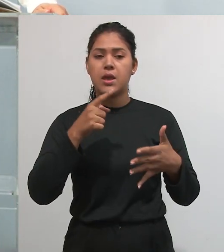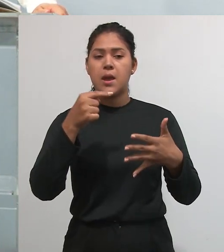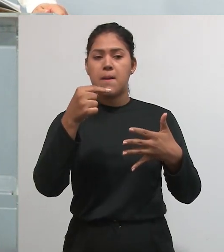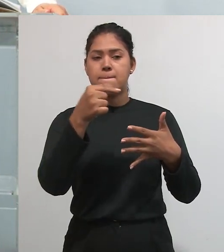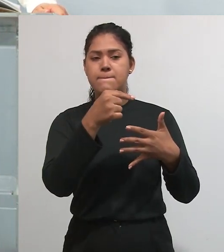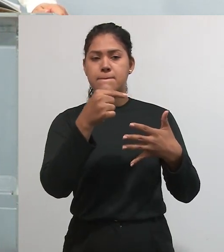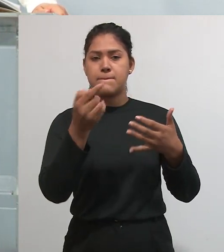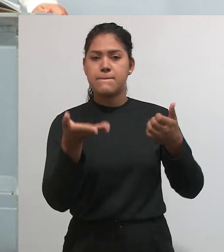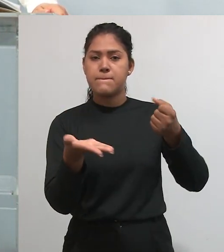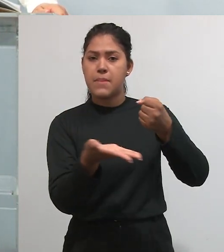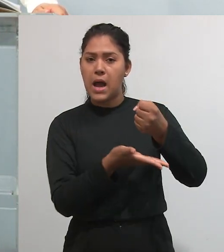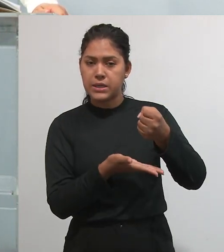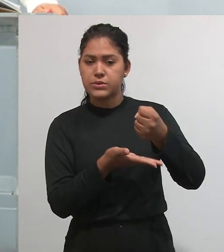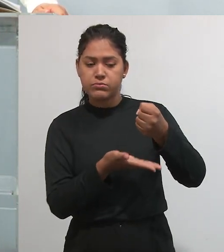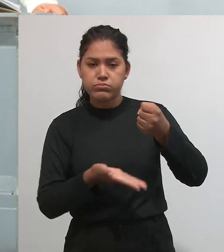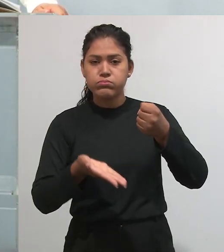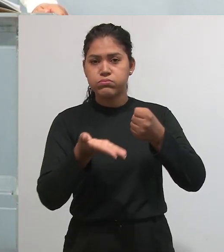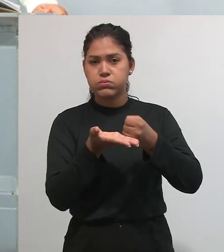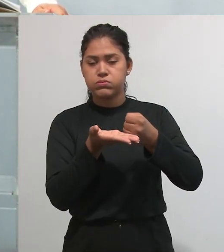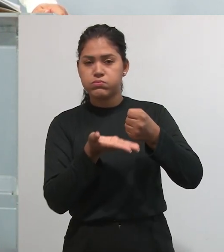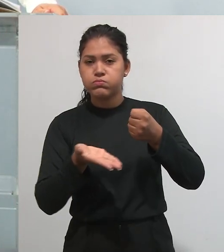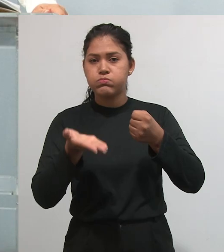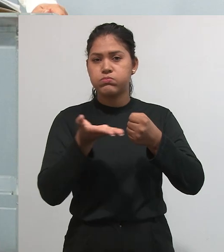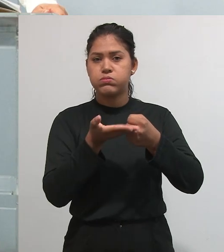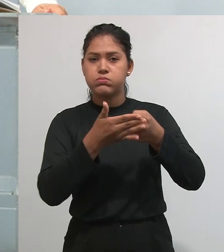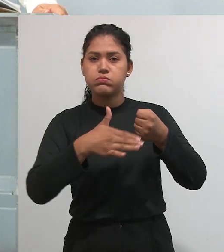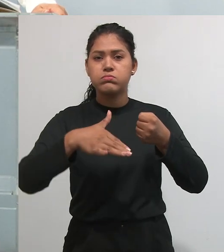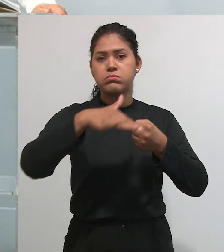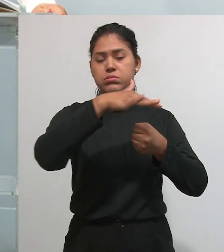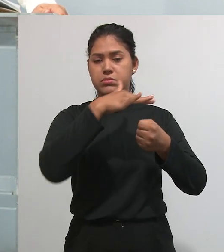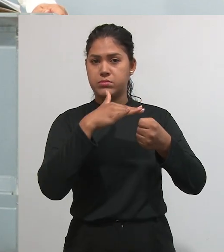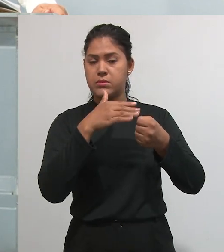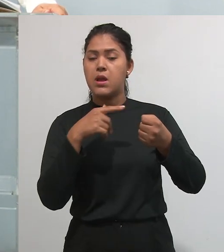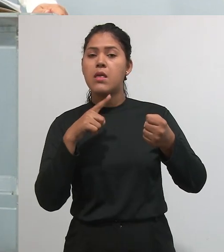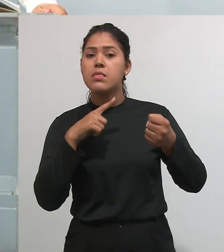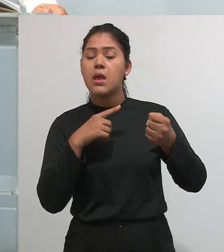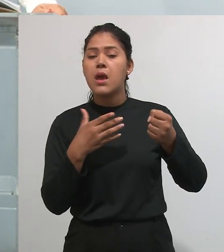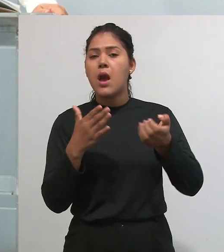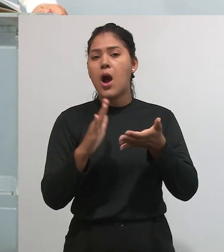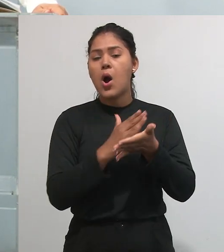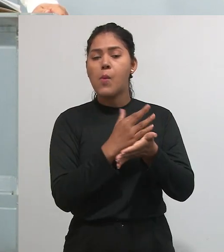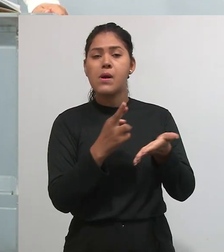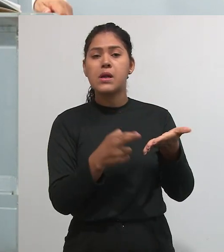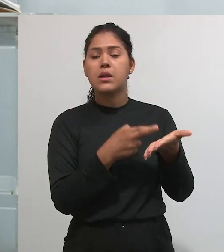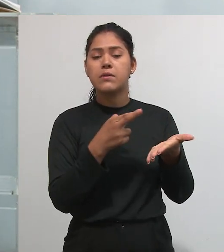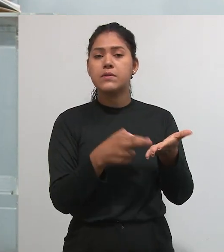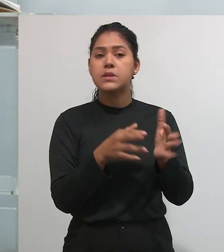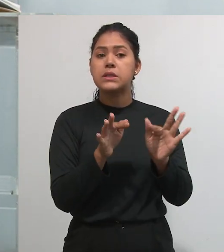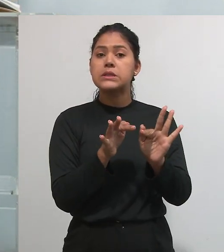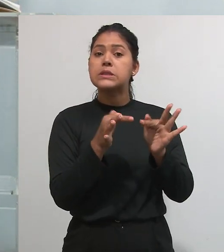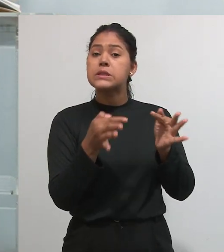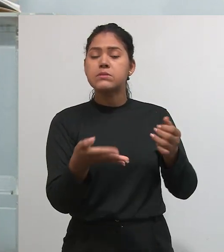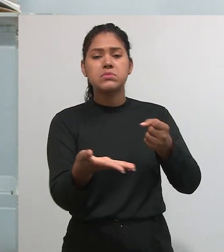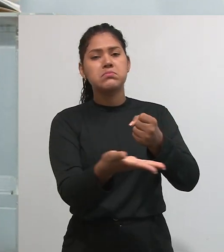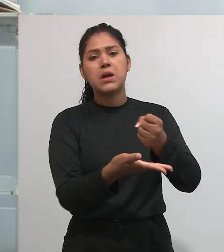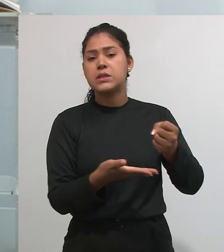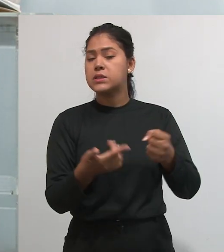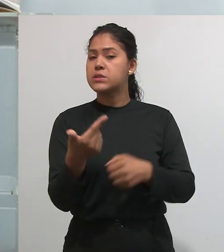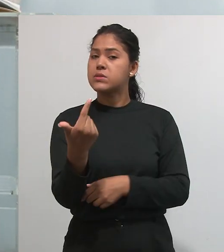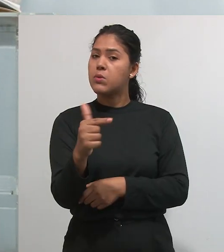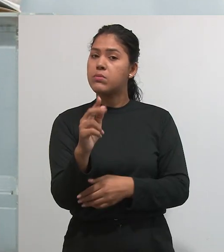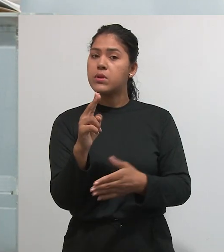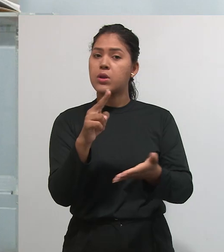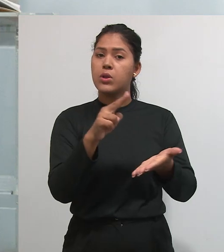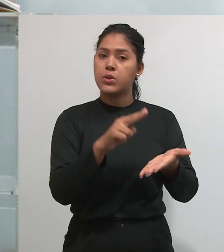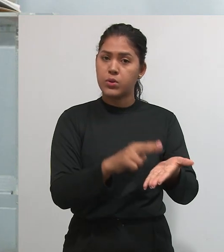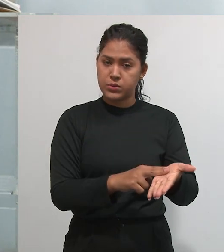onde elas podem ser revistas apenas indexadas, sem qualificação, e existem aquelas revistas científicas